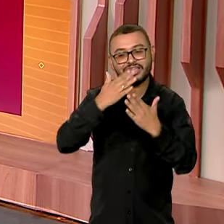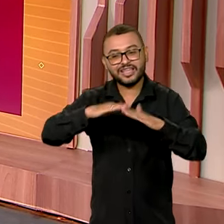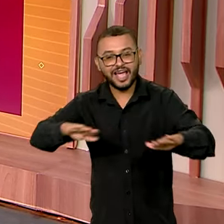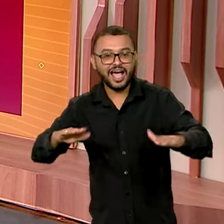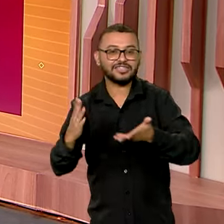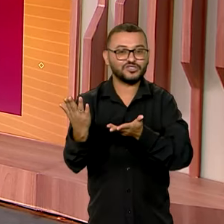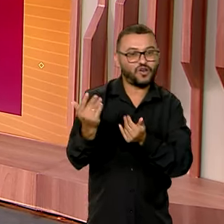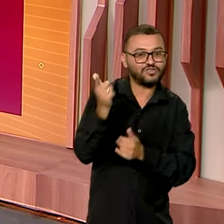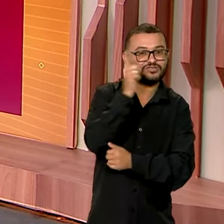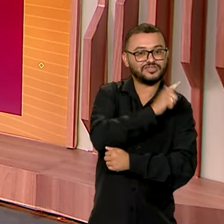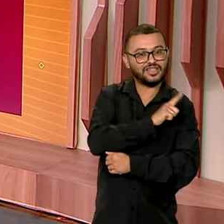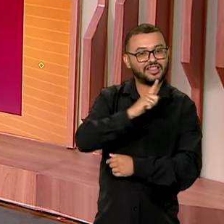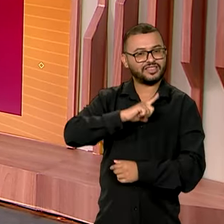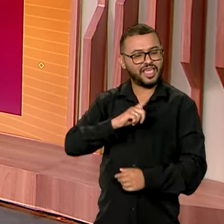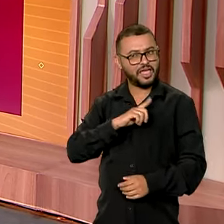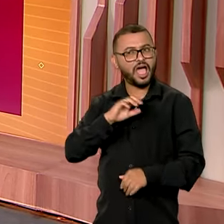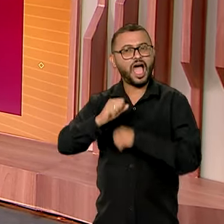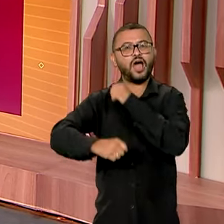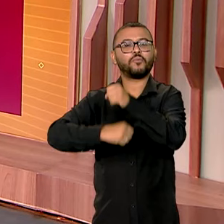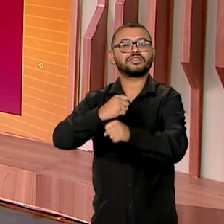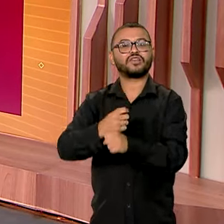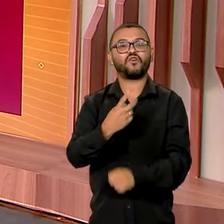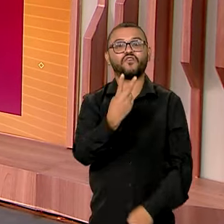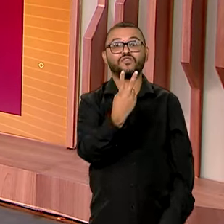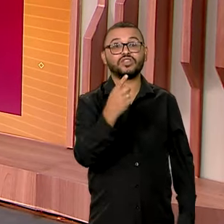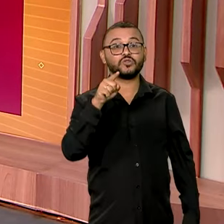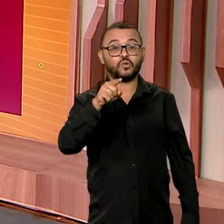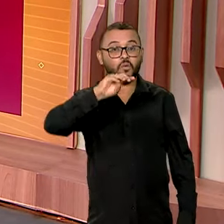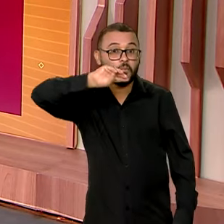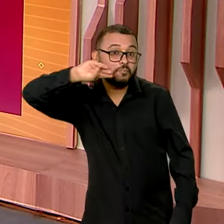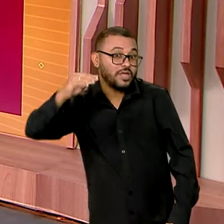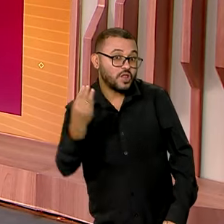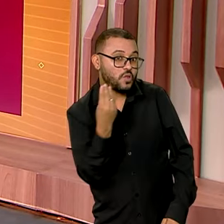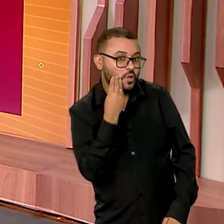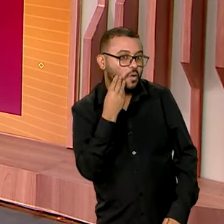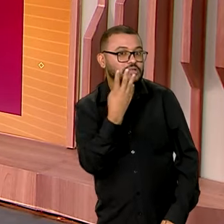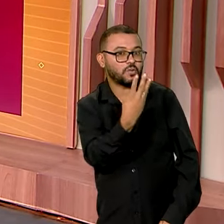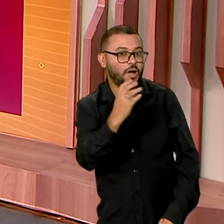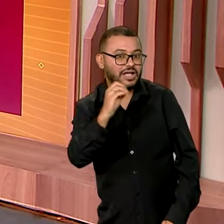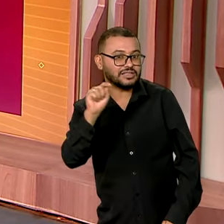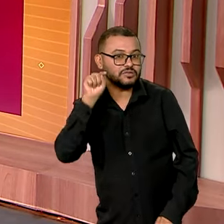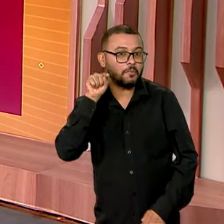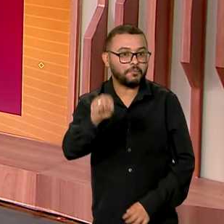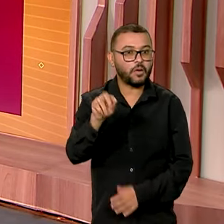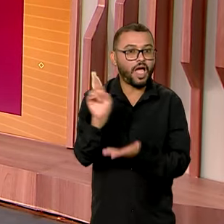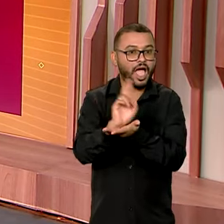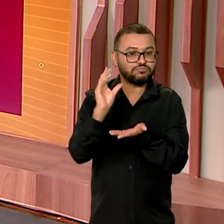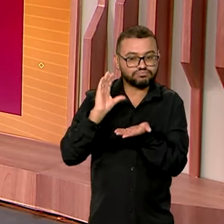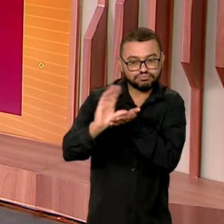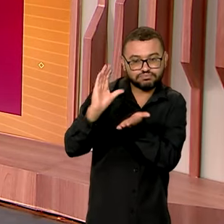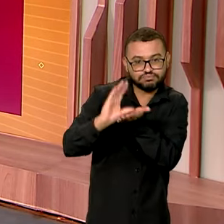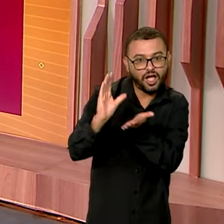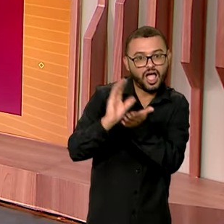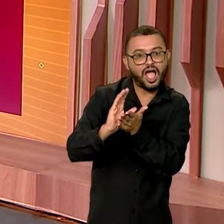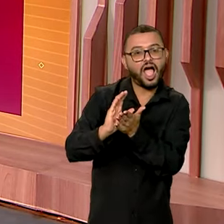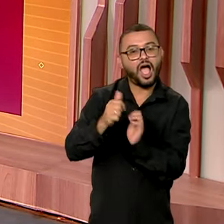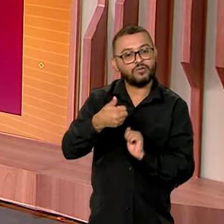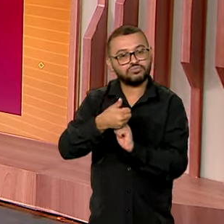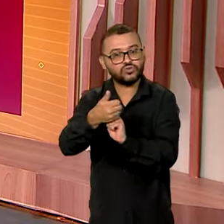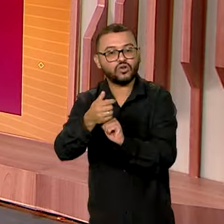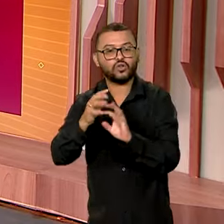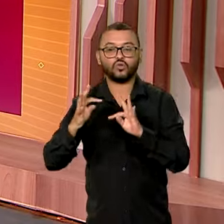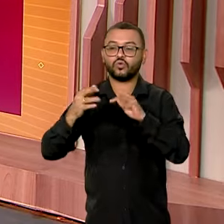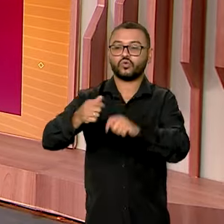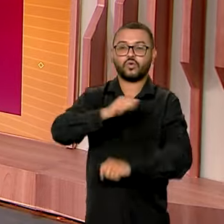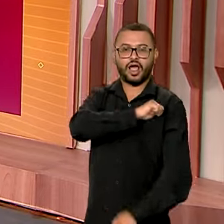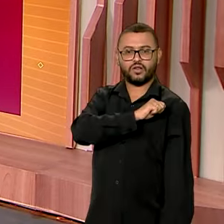programa que repassou só no ano passado 21 milhões e 400 mil reais para a iniciativa que beneficiou aí todos esses